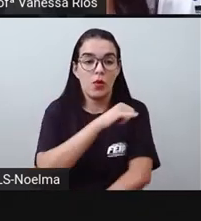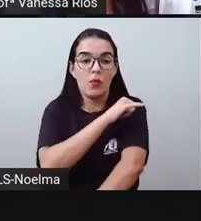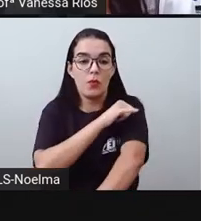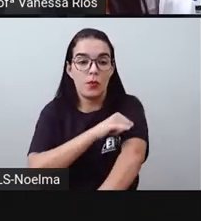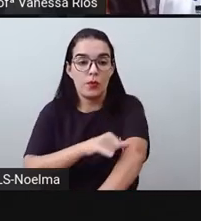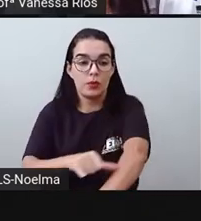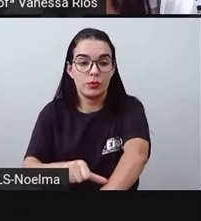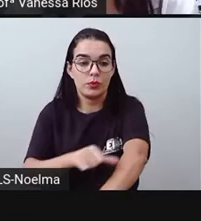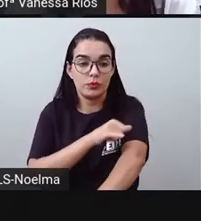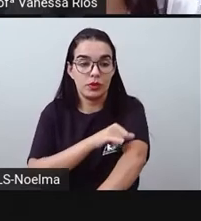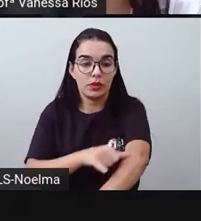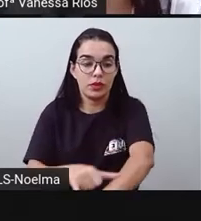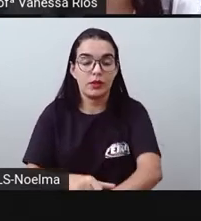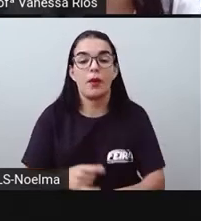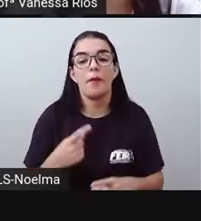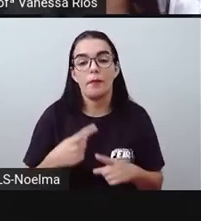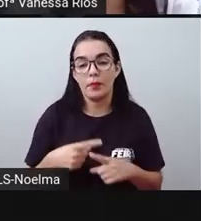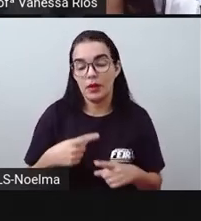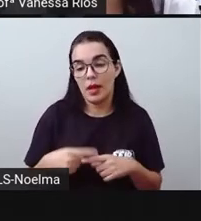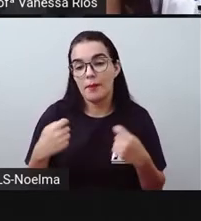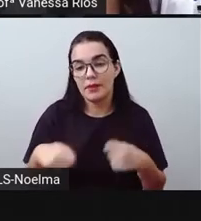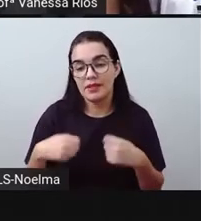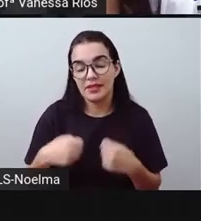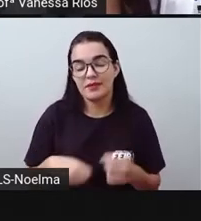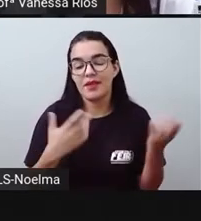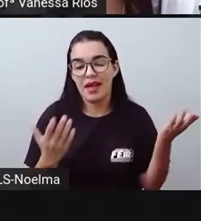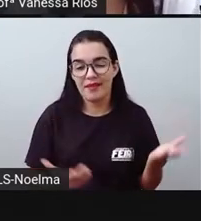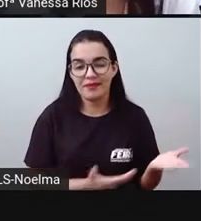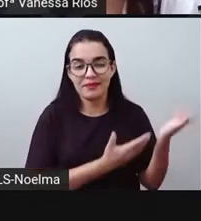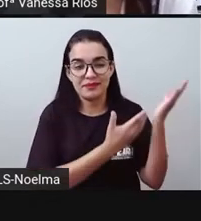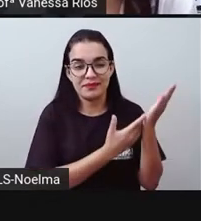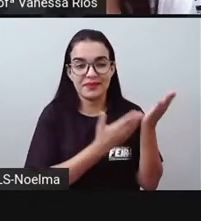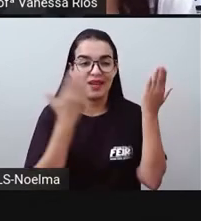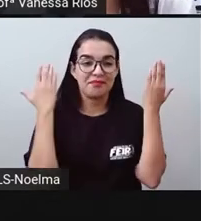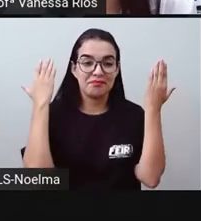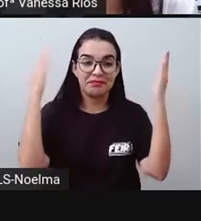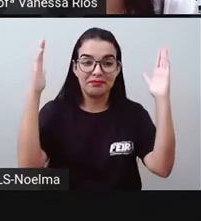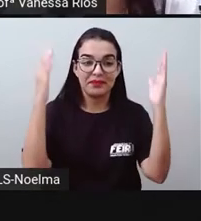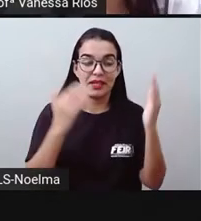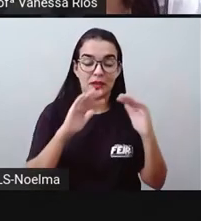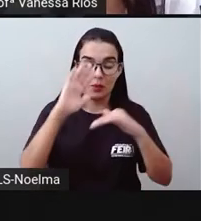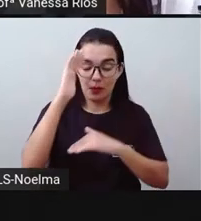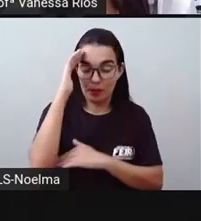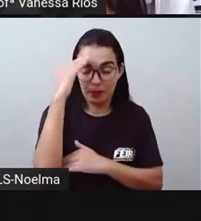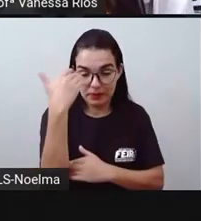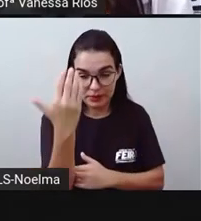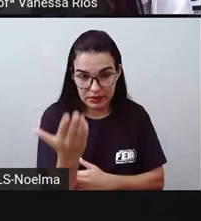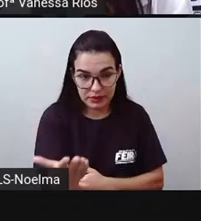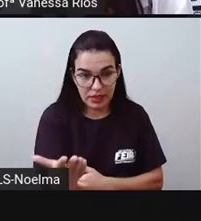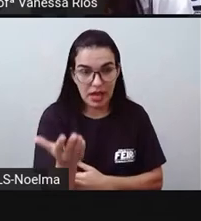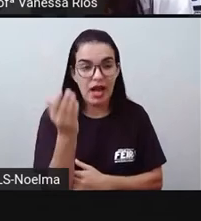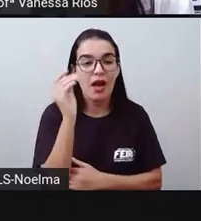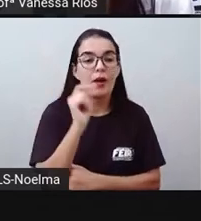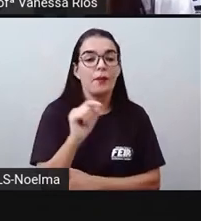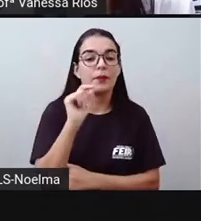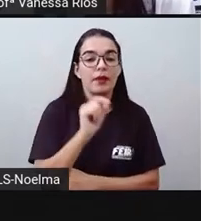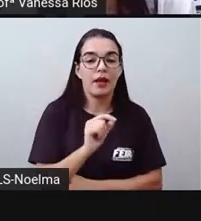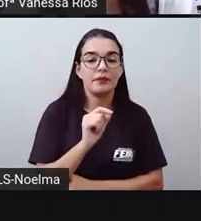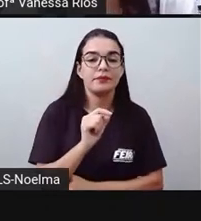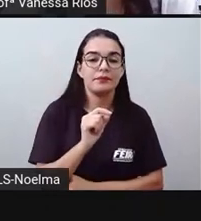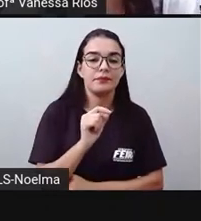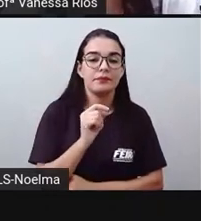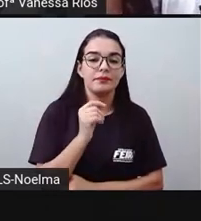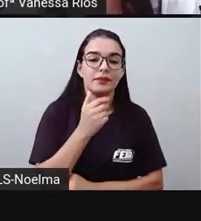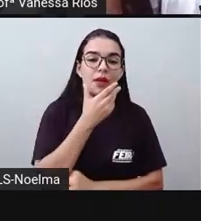Mauá, justamente para homenagear o empreendedor, o seu construtor,